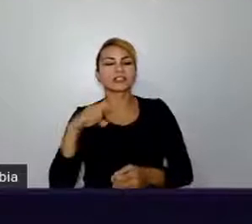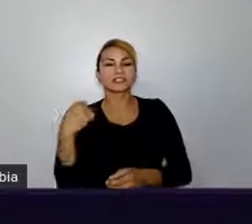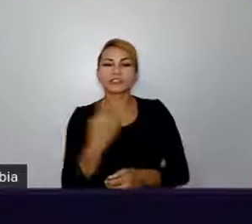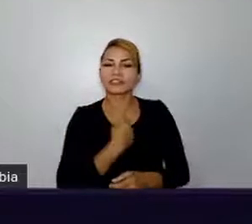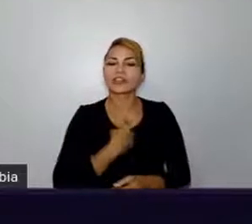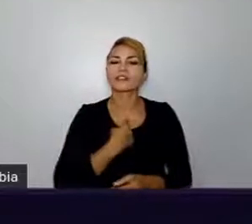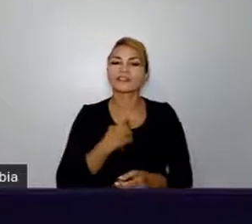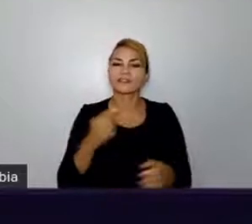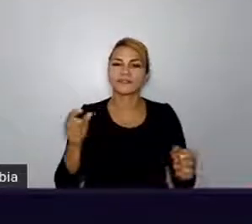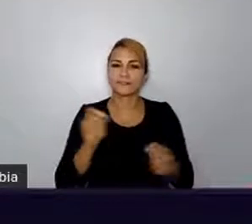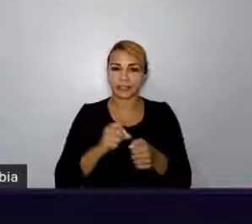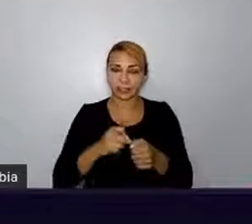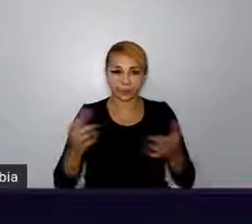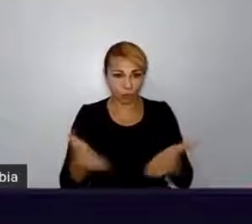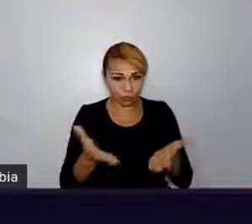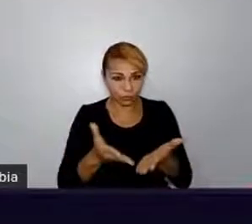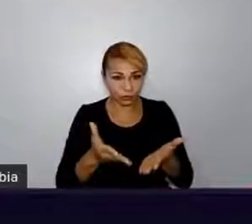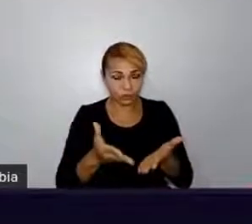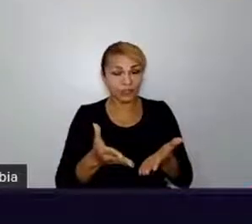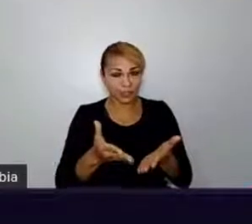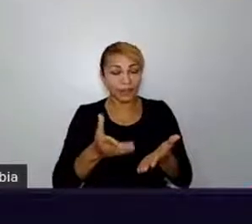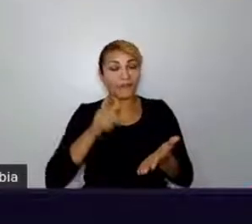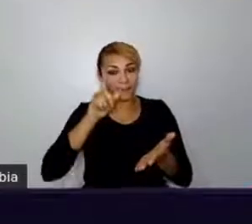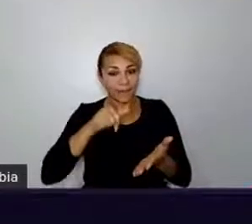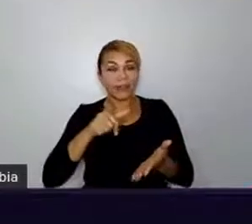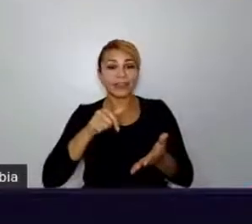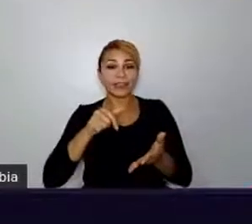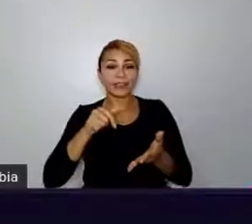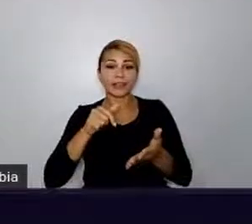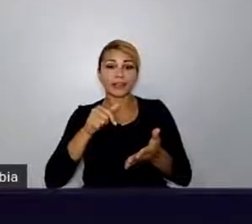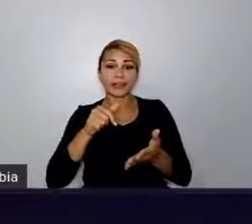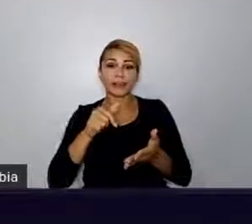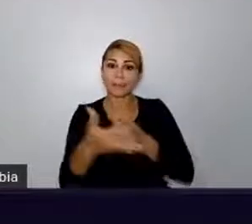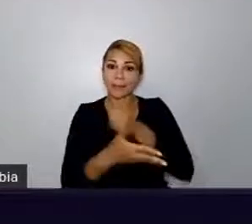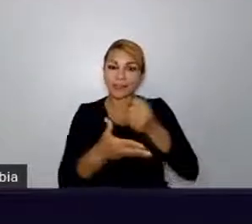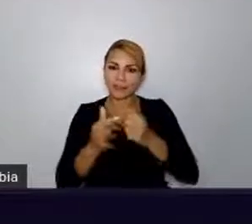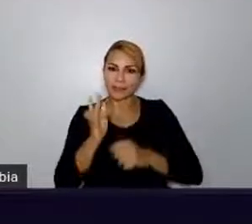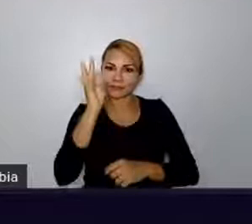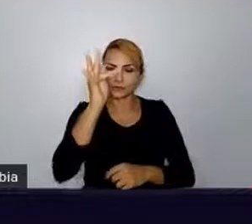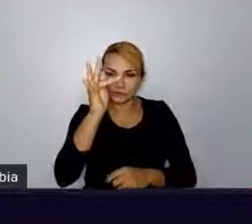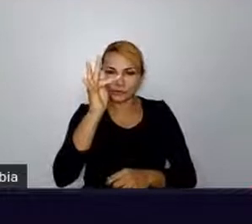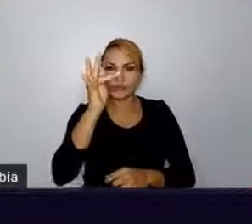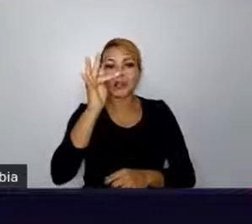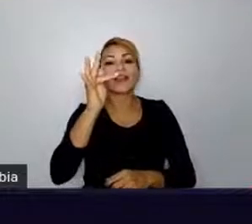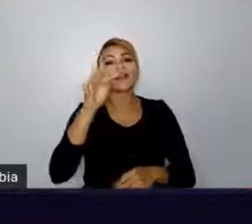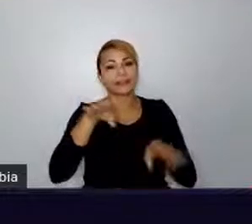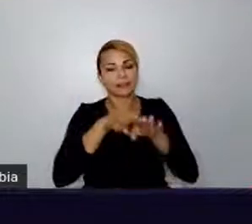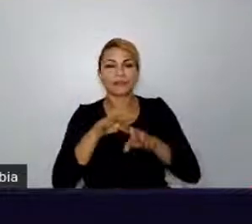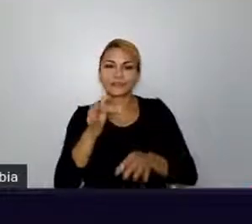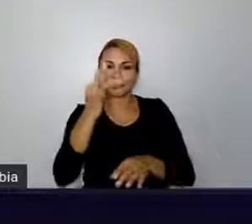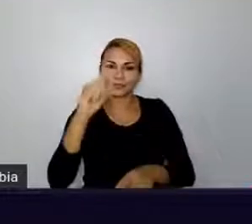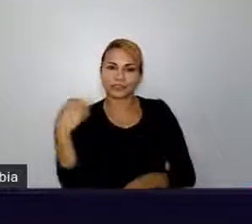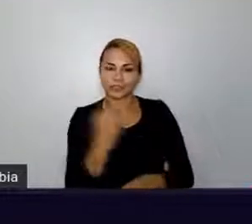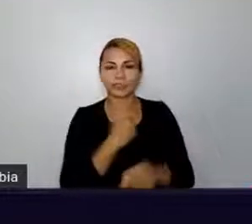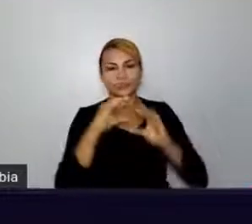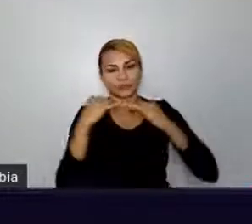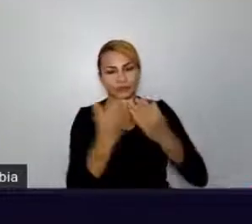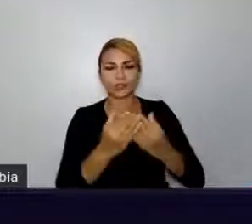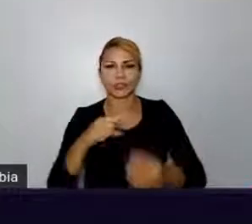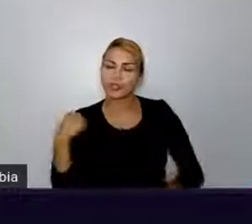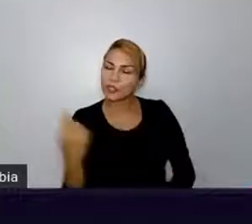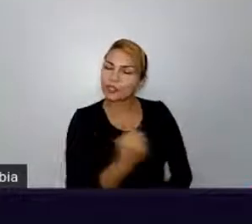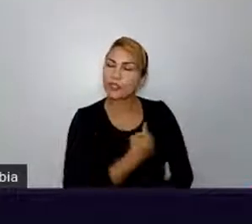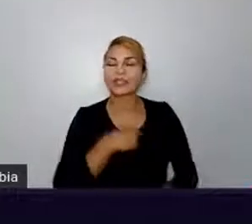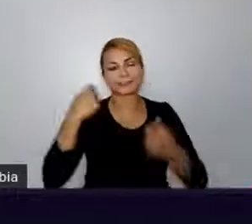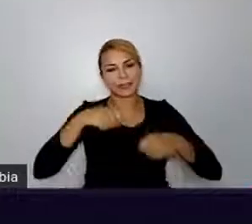comunidade. Nós não precisamos ser iguais, mas a gente precisa um do outro e eu prefiro que a gente siga junto,